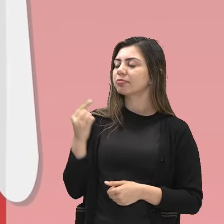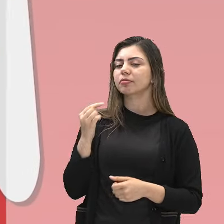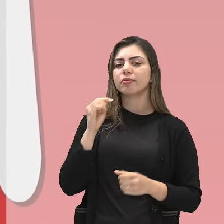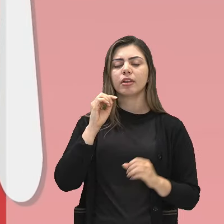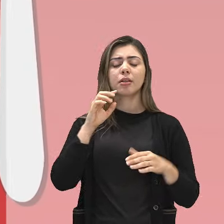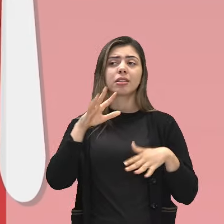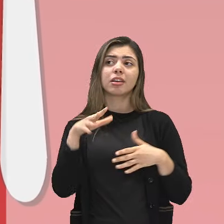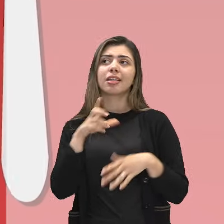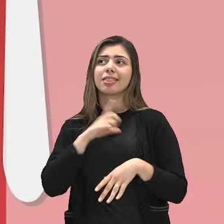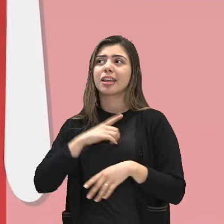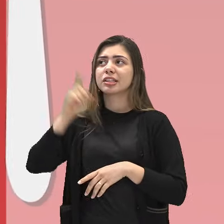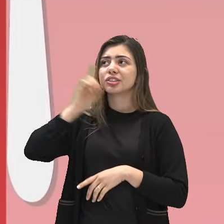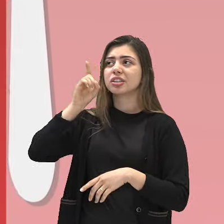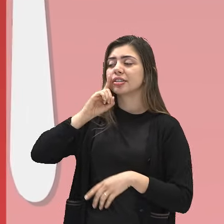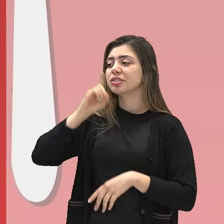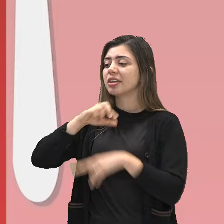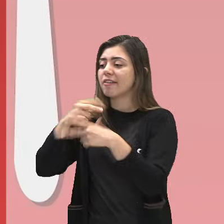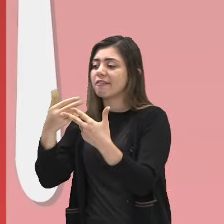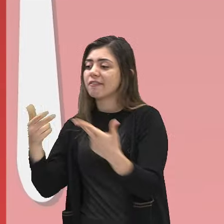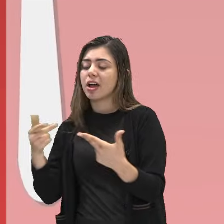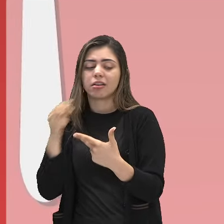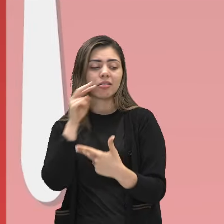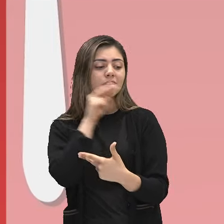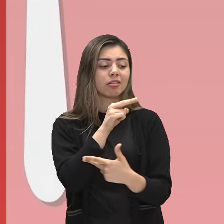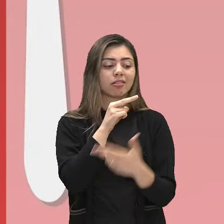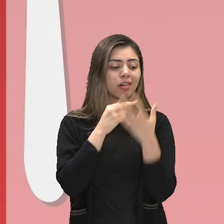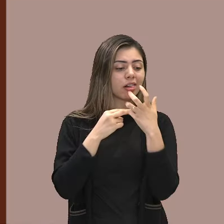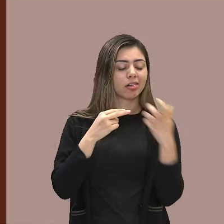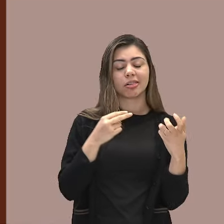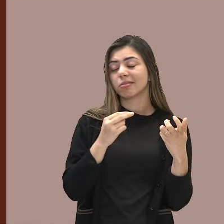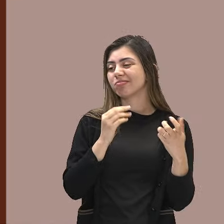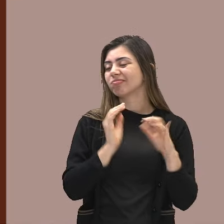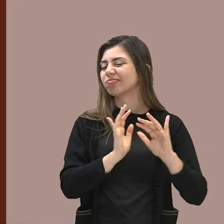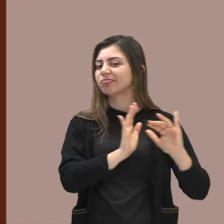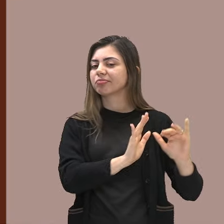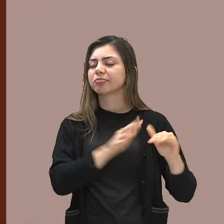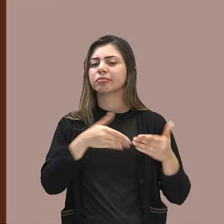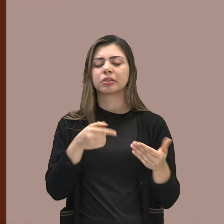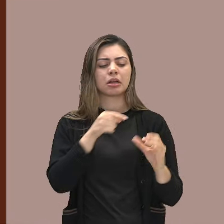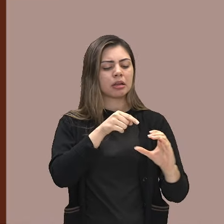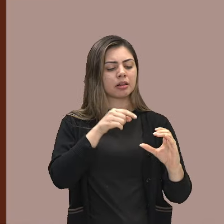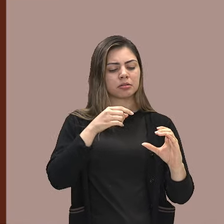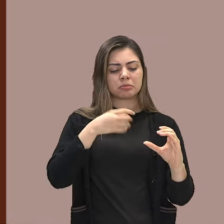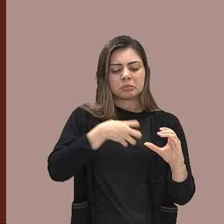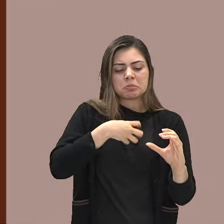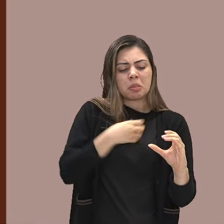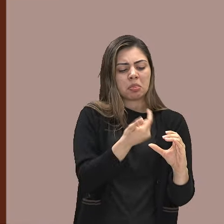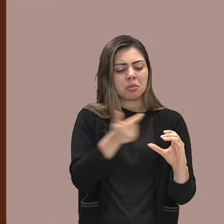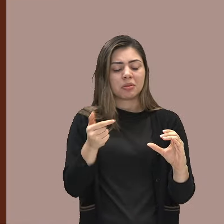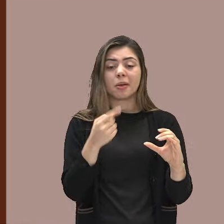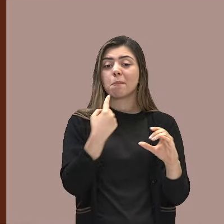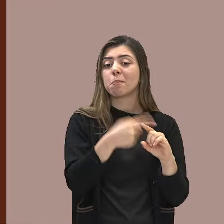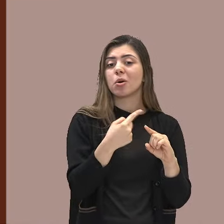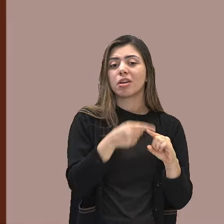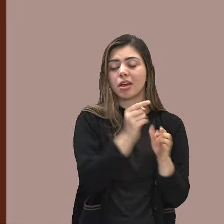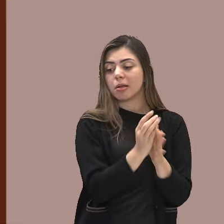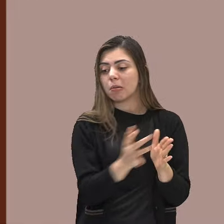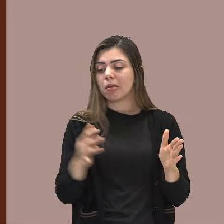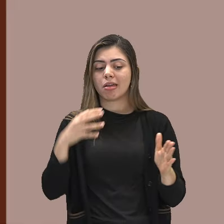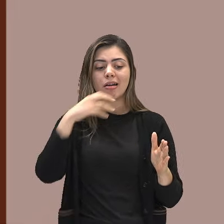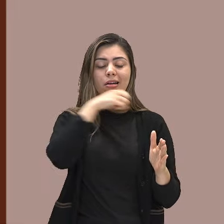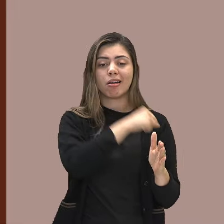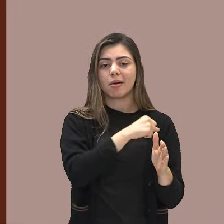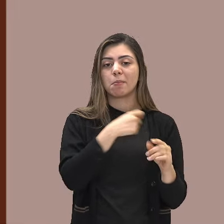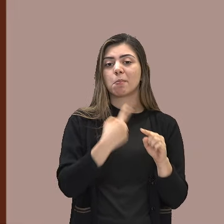como as coisas diárias de que se desse a vida. Nenhuma emoção, pois não há tempo para elas quando se tem